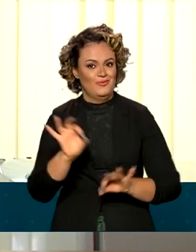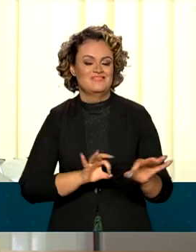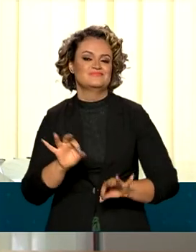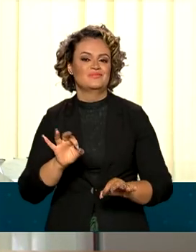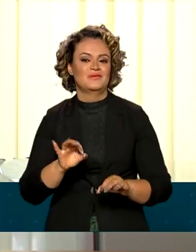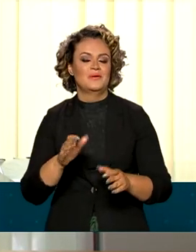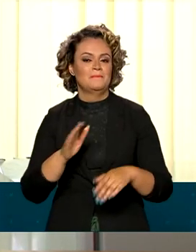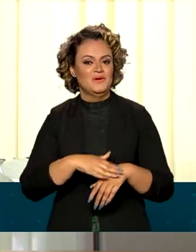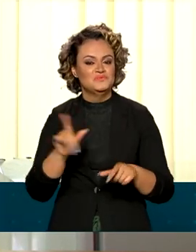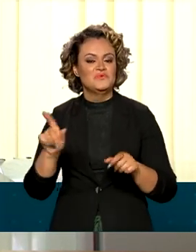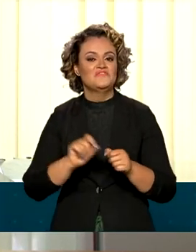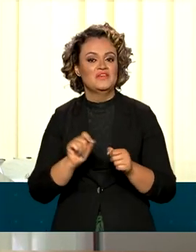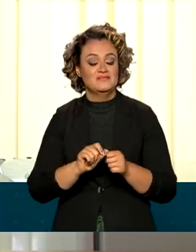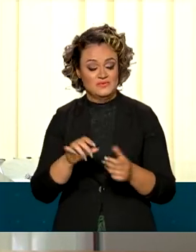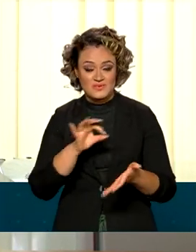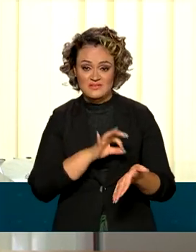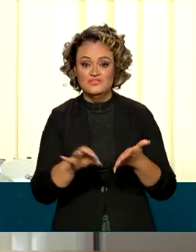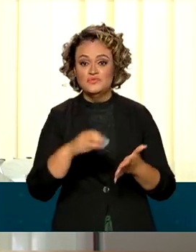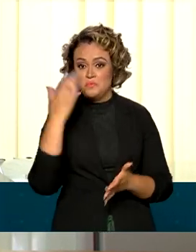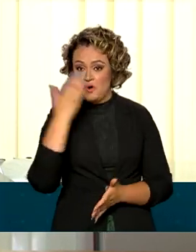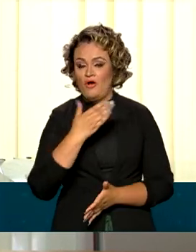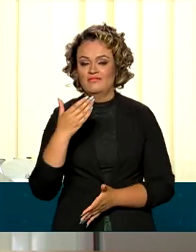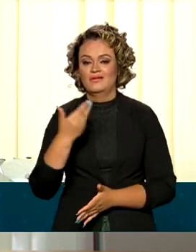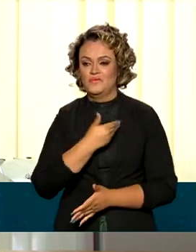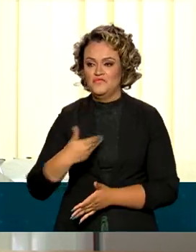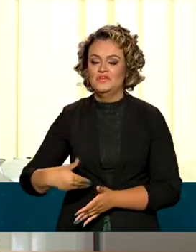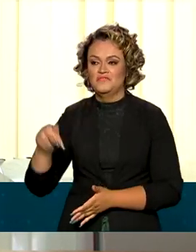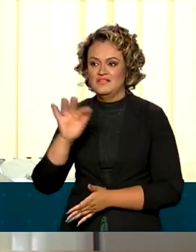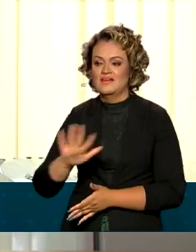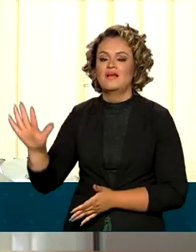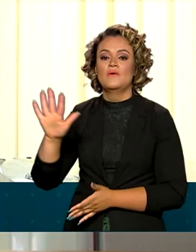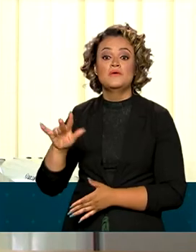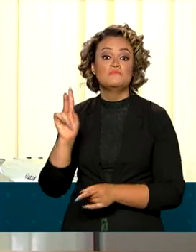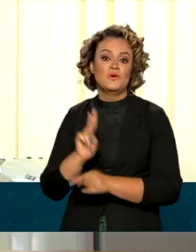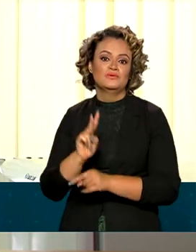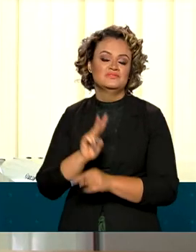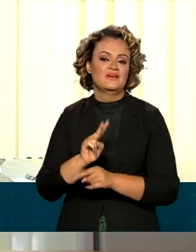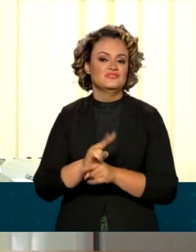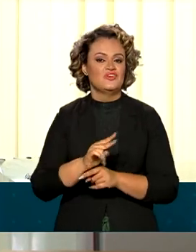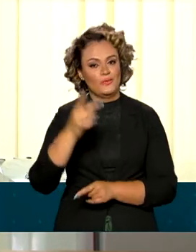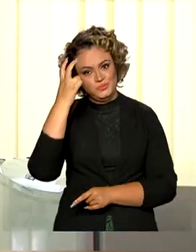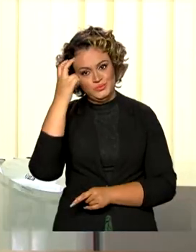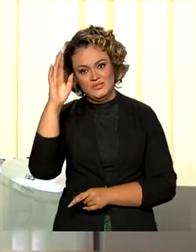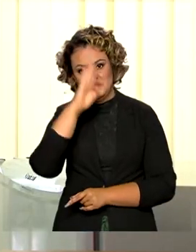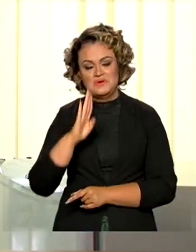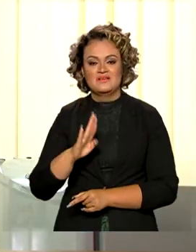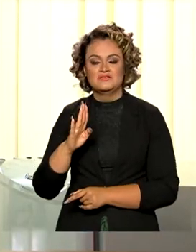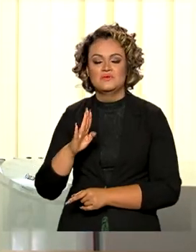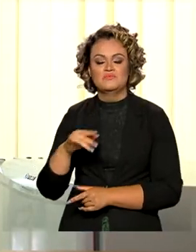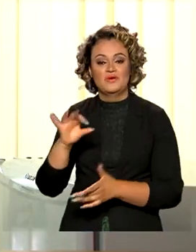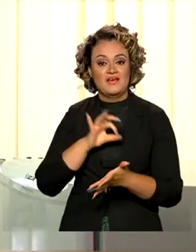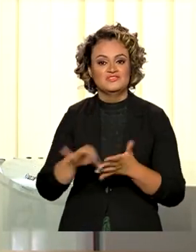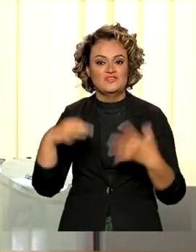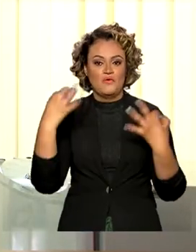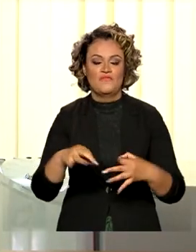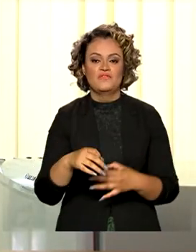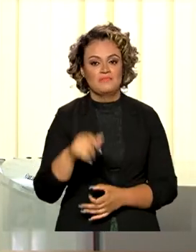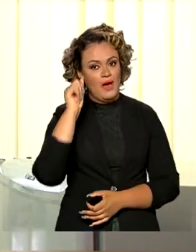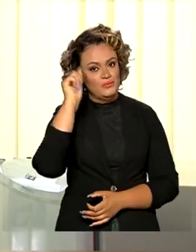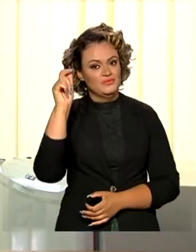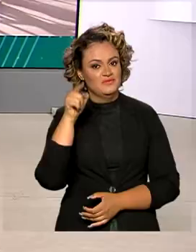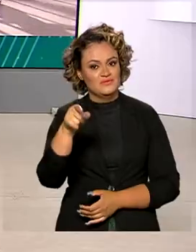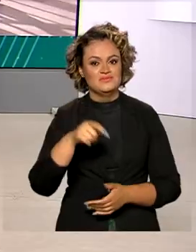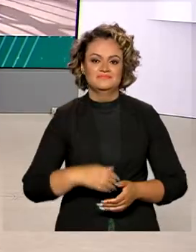garante o registro para o governo federal, também é uma proteção da cultura brasileira, quando a gente tem isso registrado num órgão do